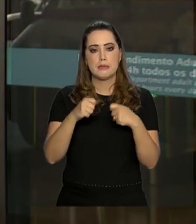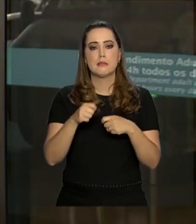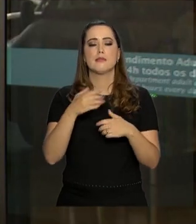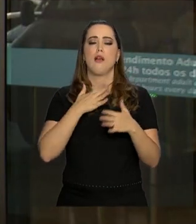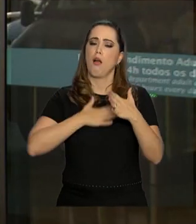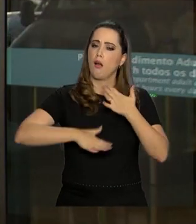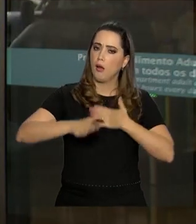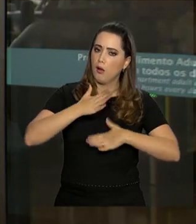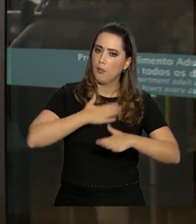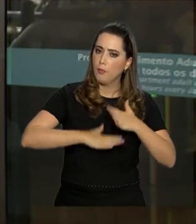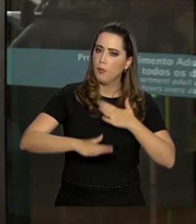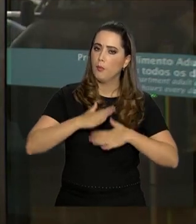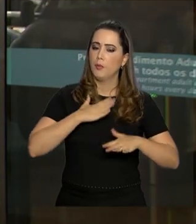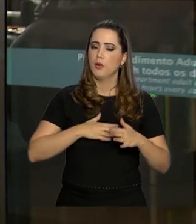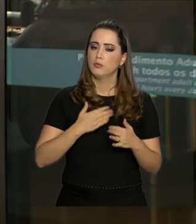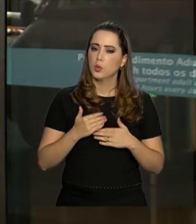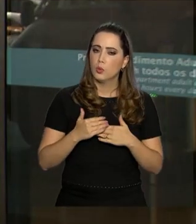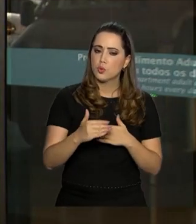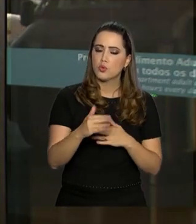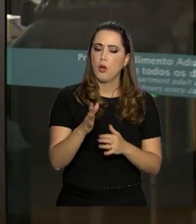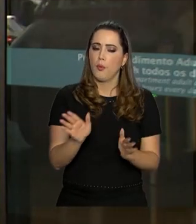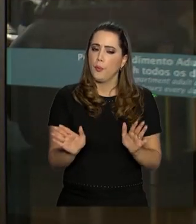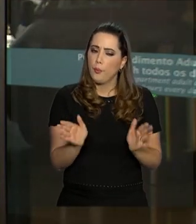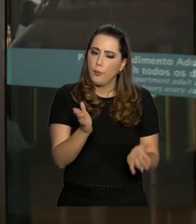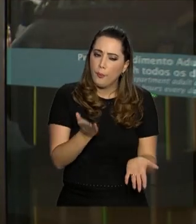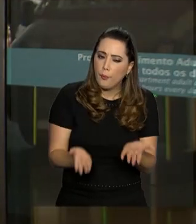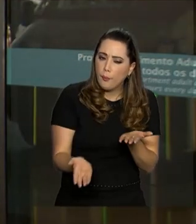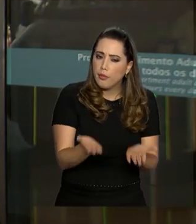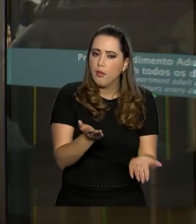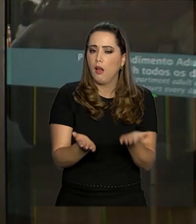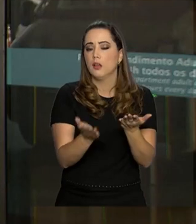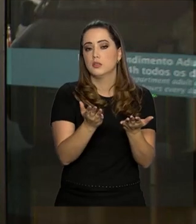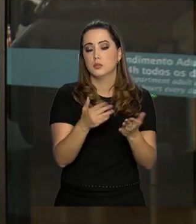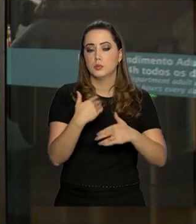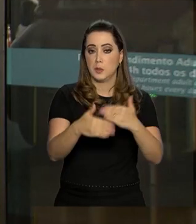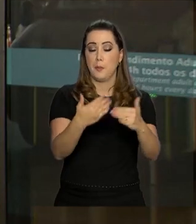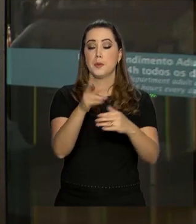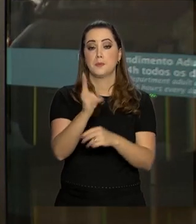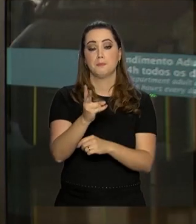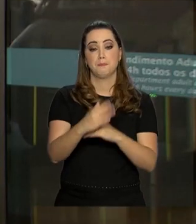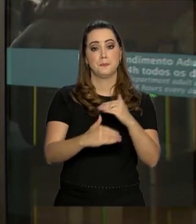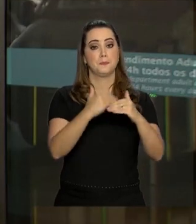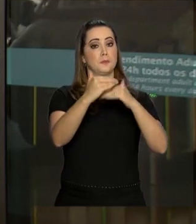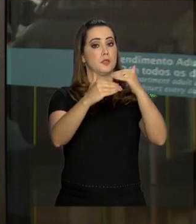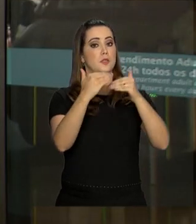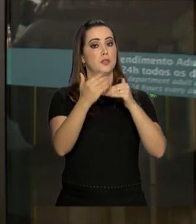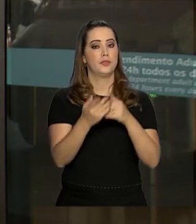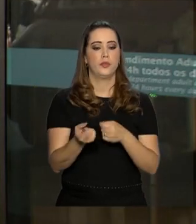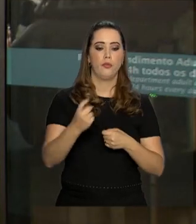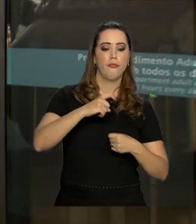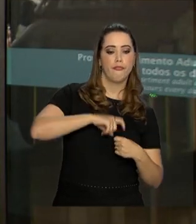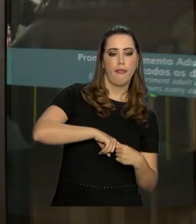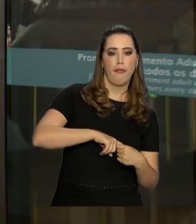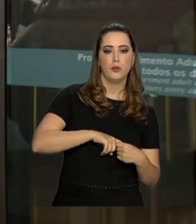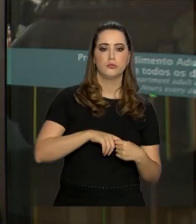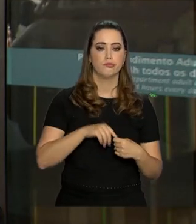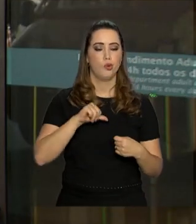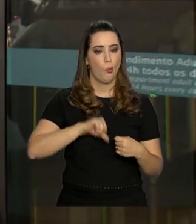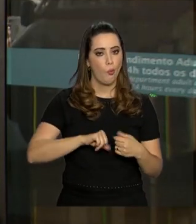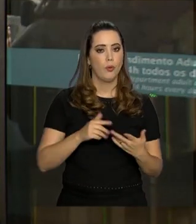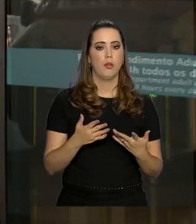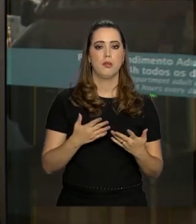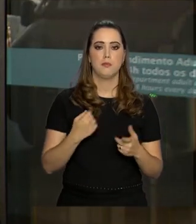um certo cuidado Manter, portanto, repouso para que essa progressão seja continuada e não seja interrompida